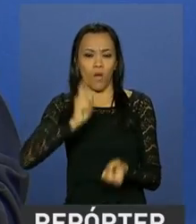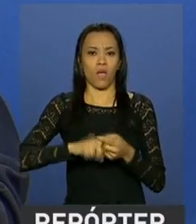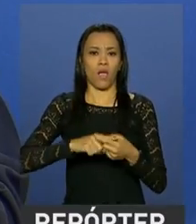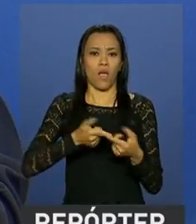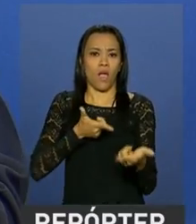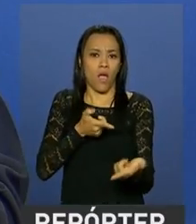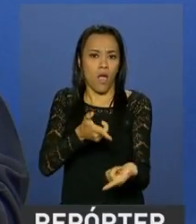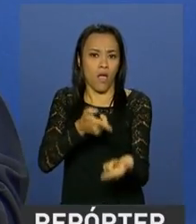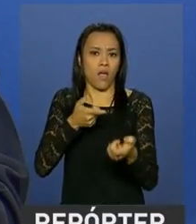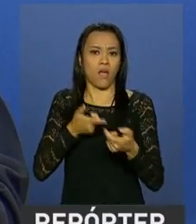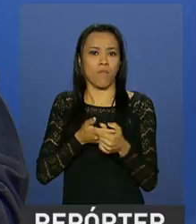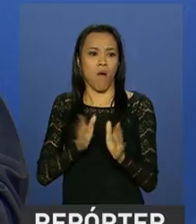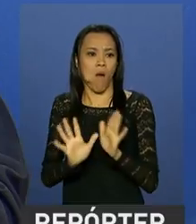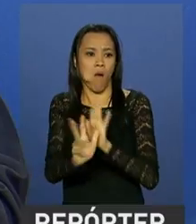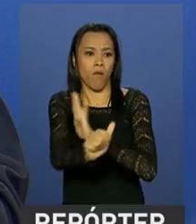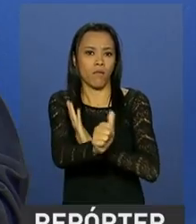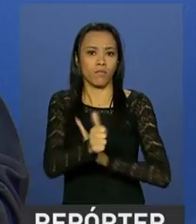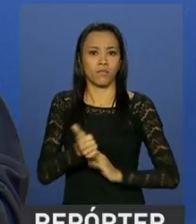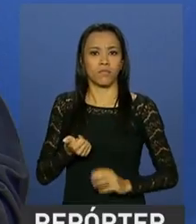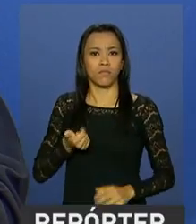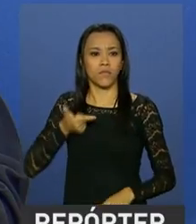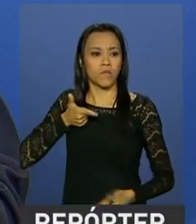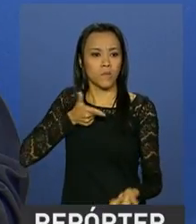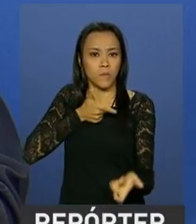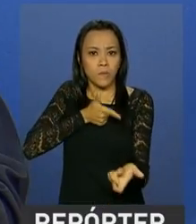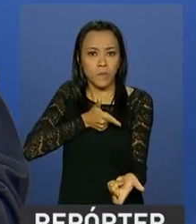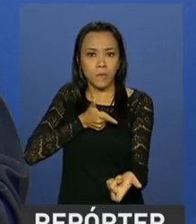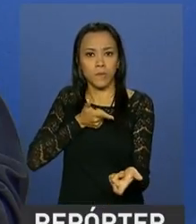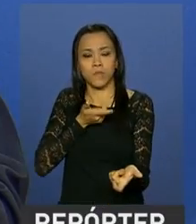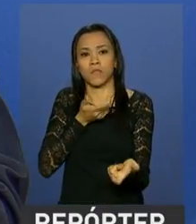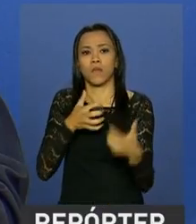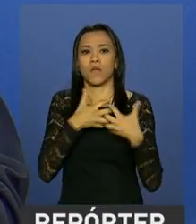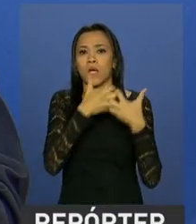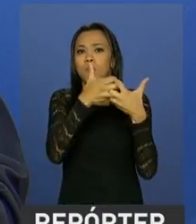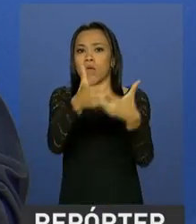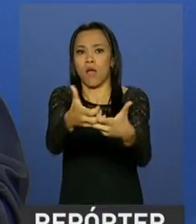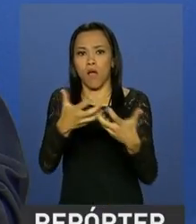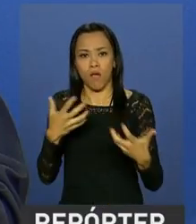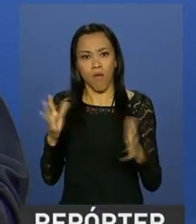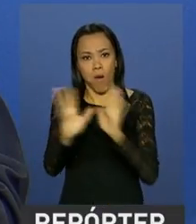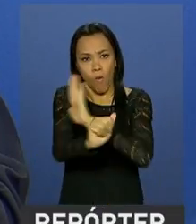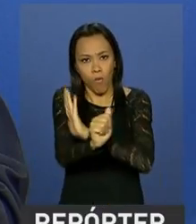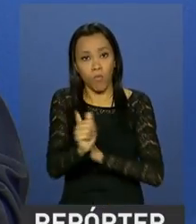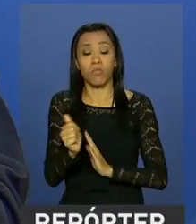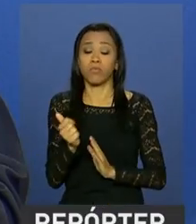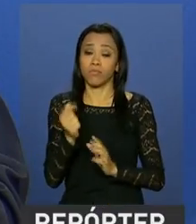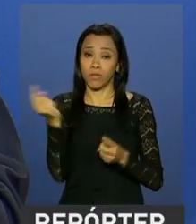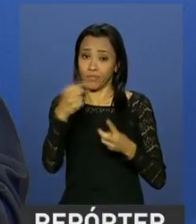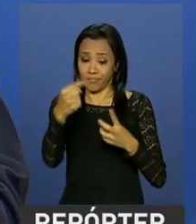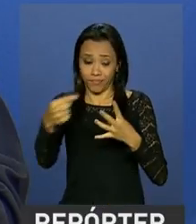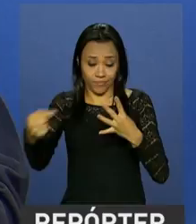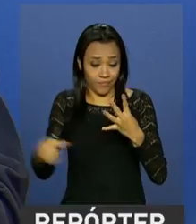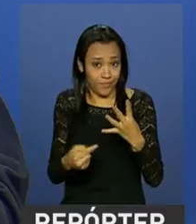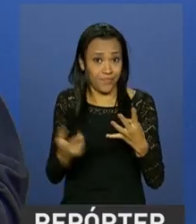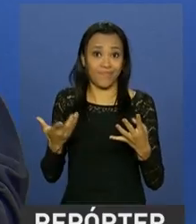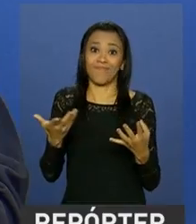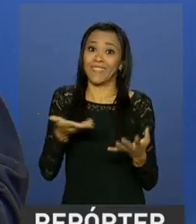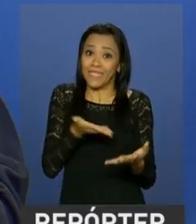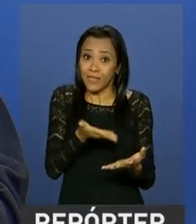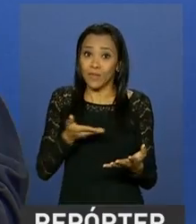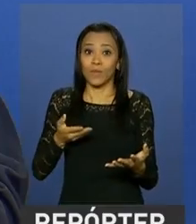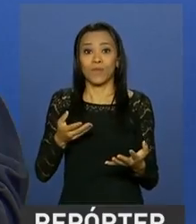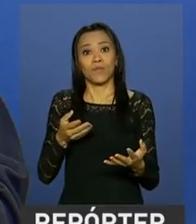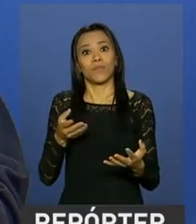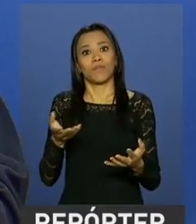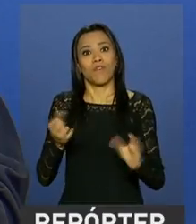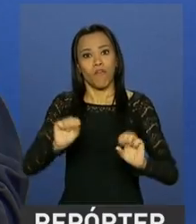assaltos ao transporte, às cargas. E tudo isso termina alimentando o